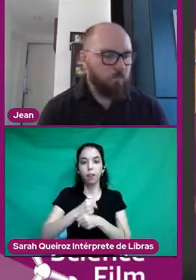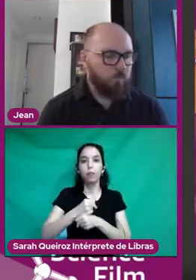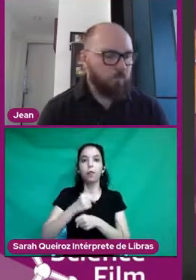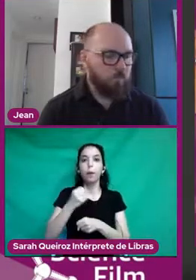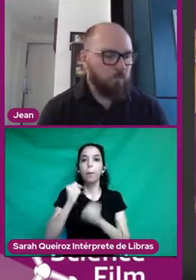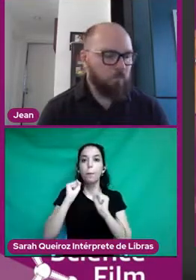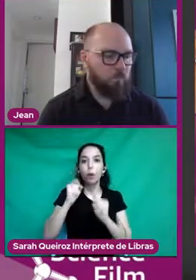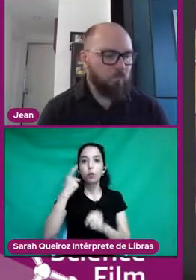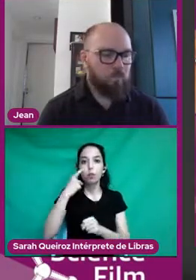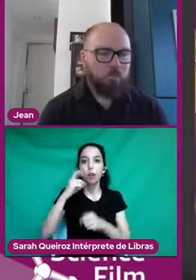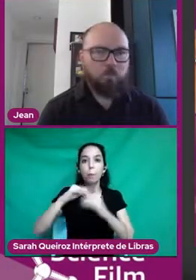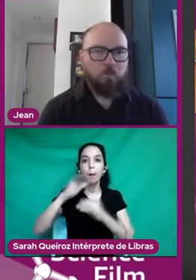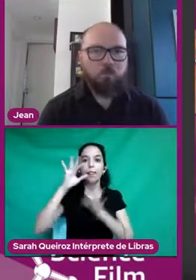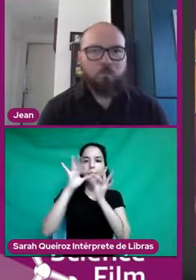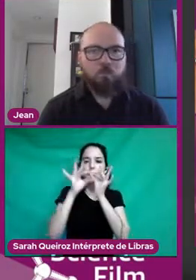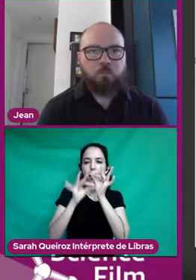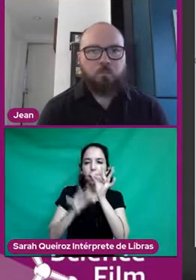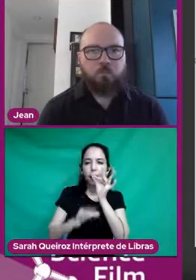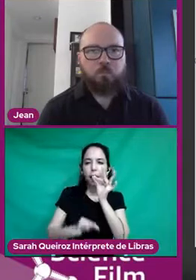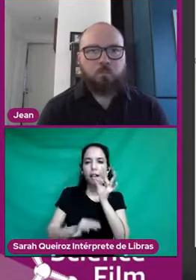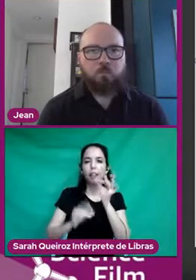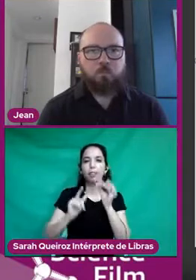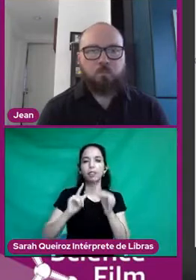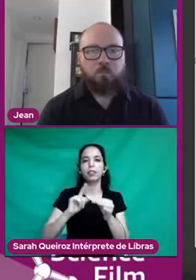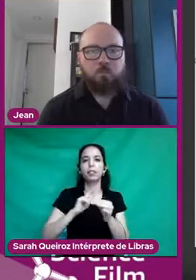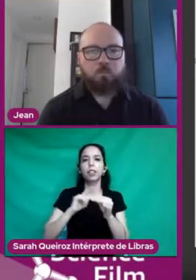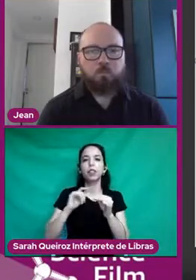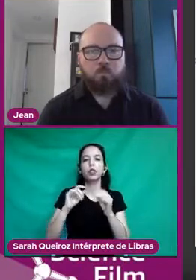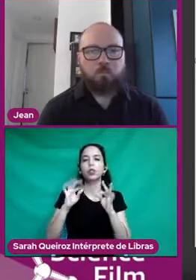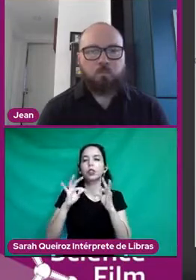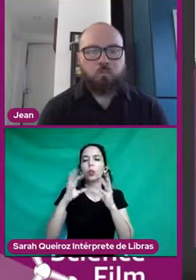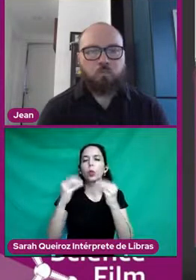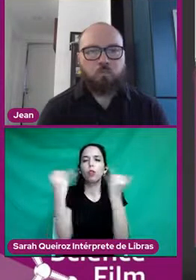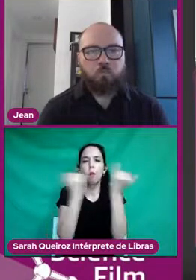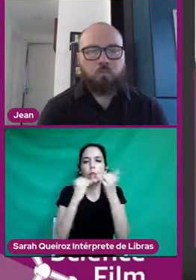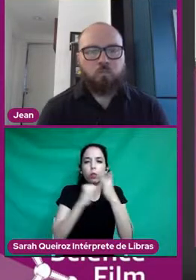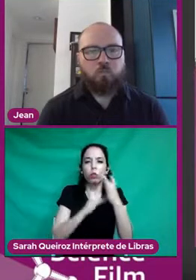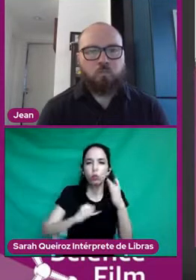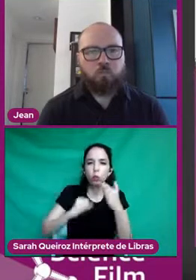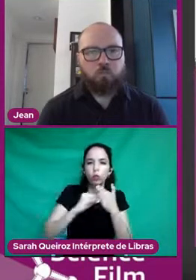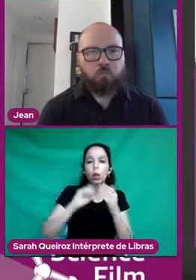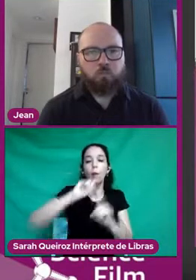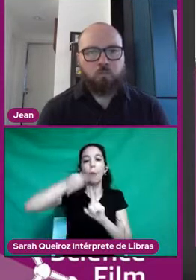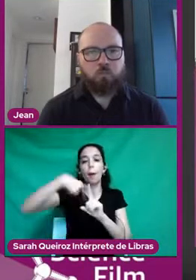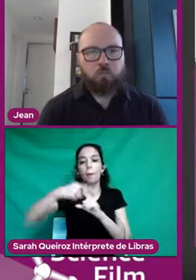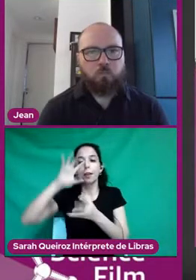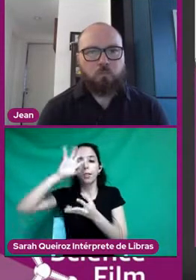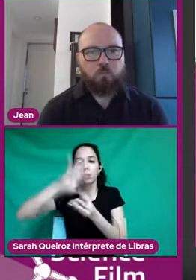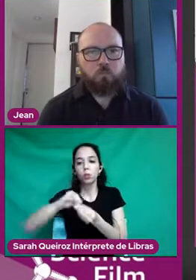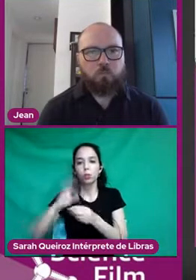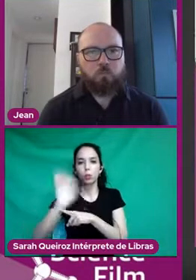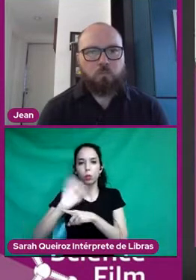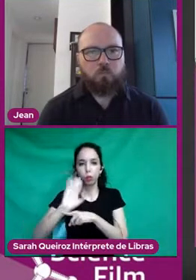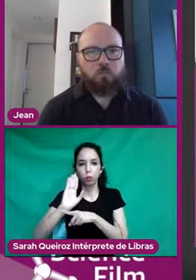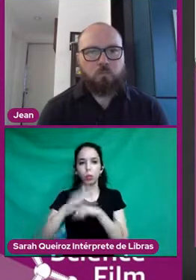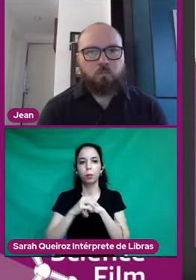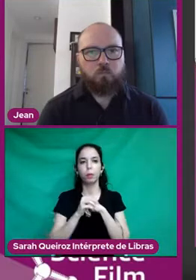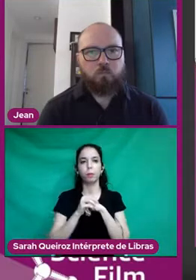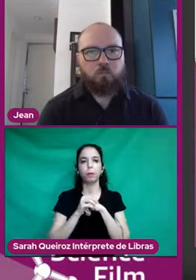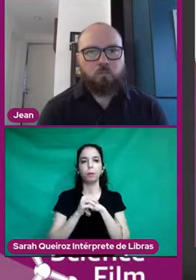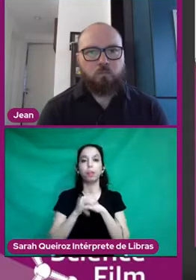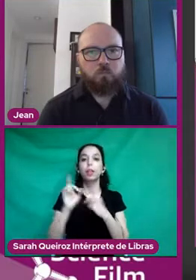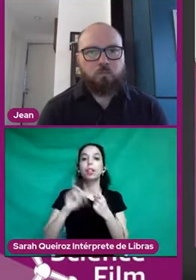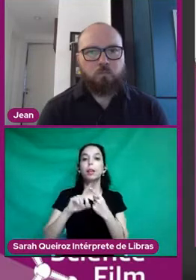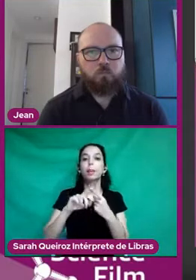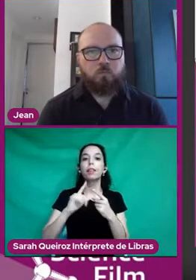institucionalzinho e a todos os... as sinopses dos filmes. Aí a gente tem aqui separado também